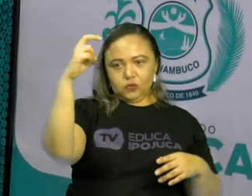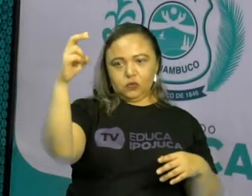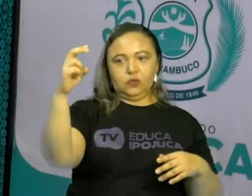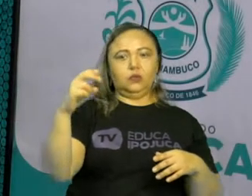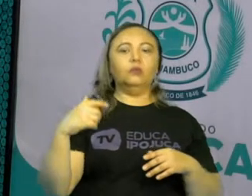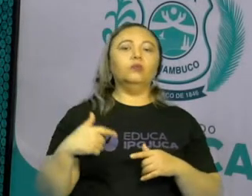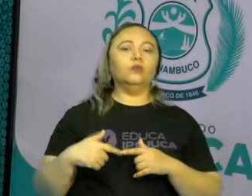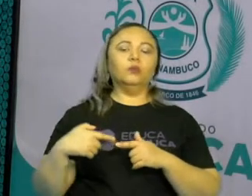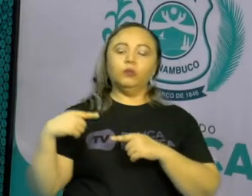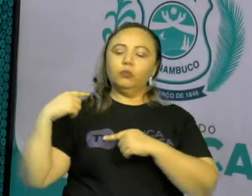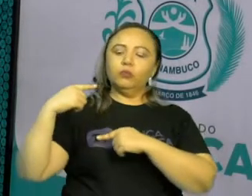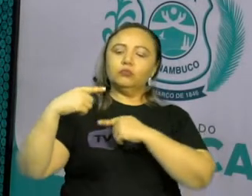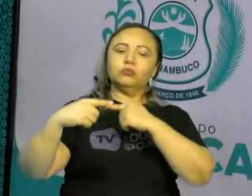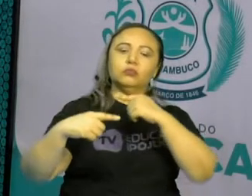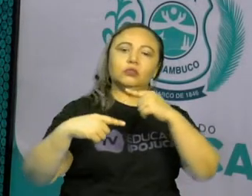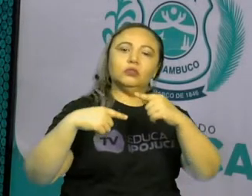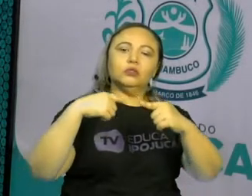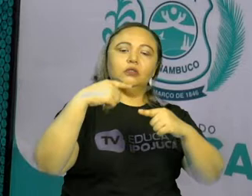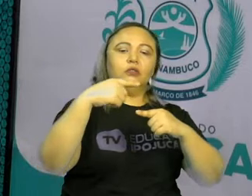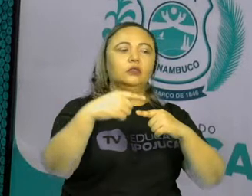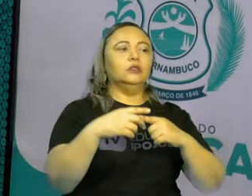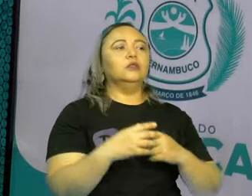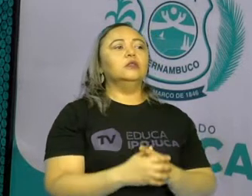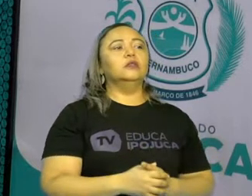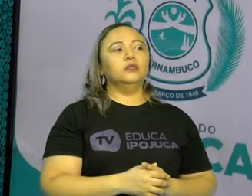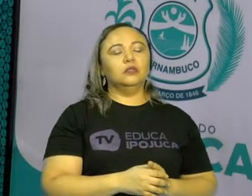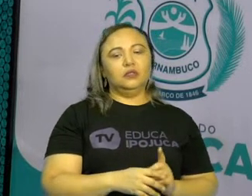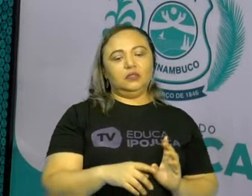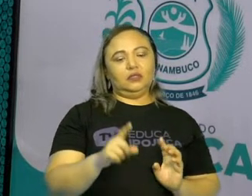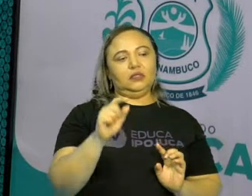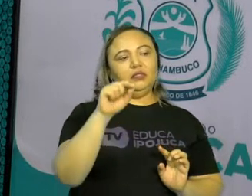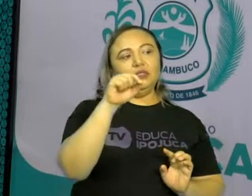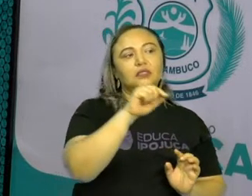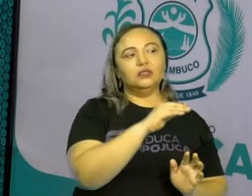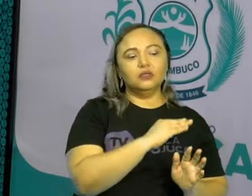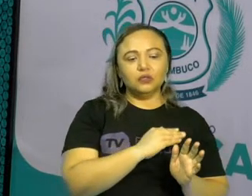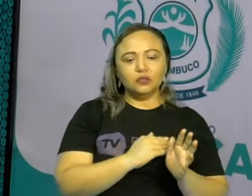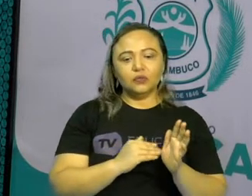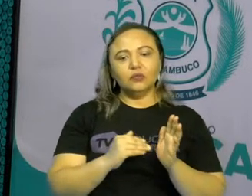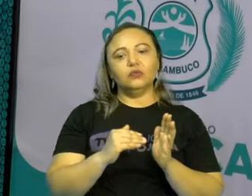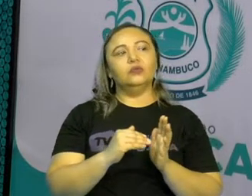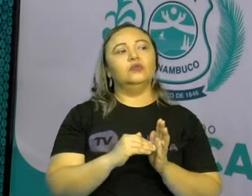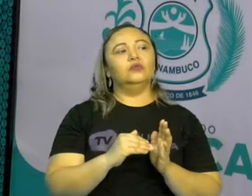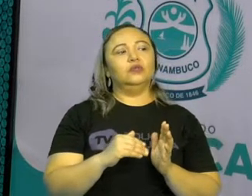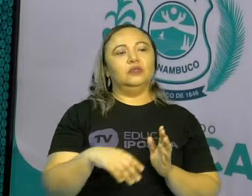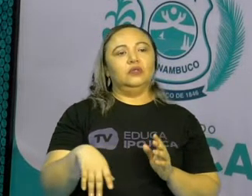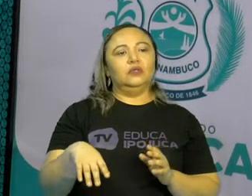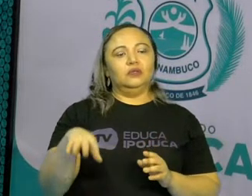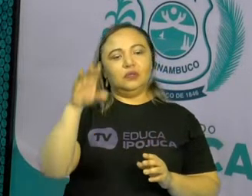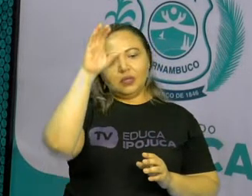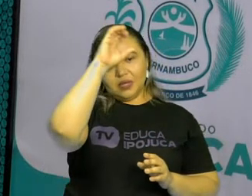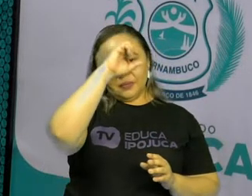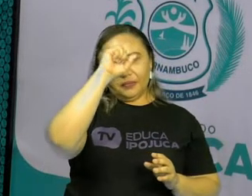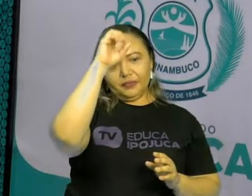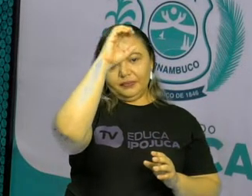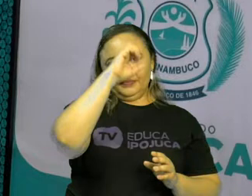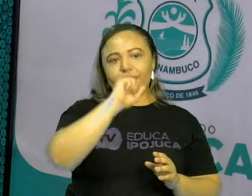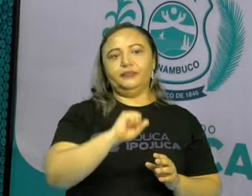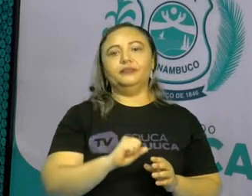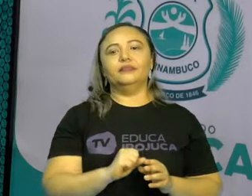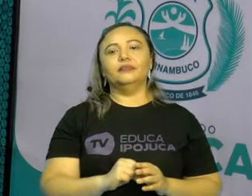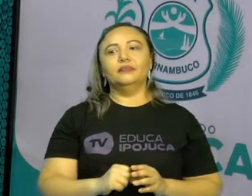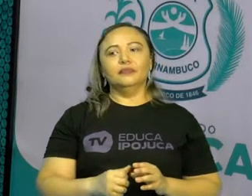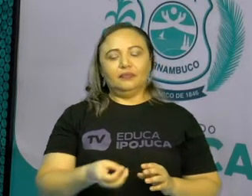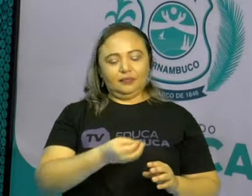um determinado sociedade e comunidade, também estamos praticando a